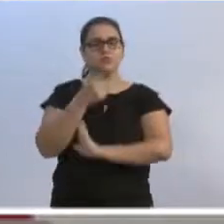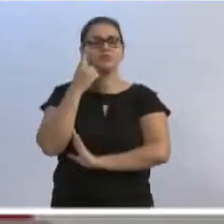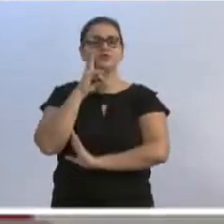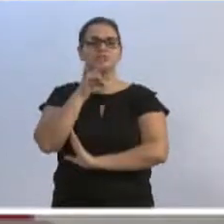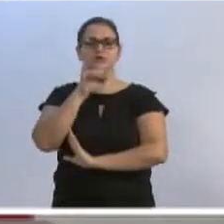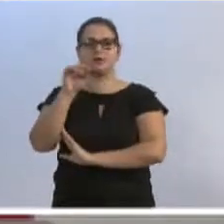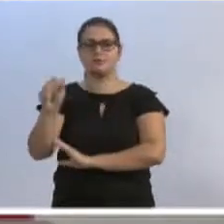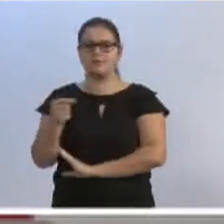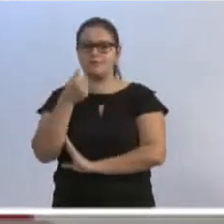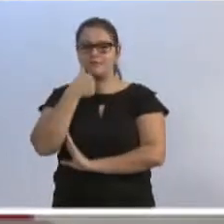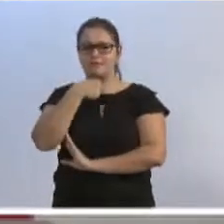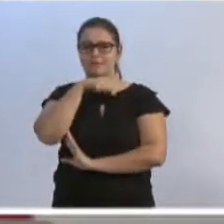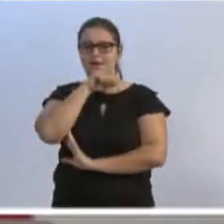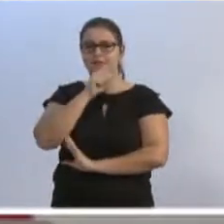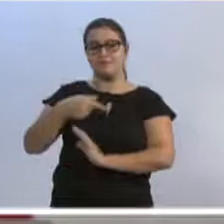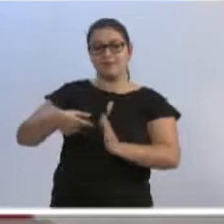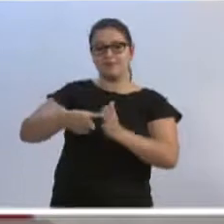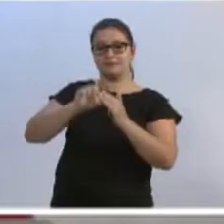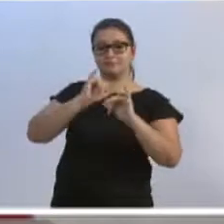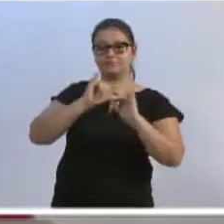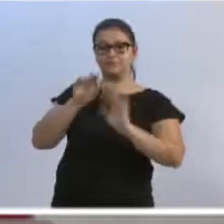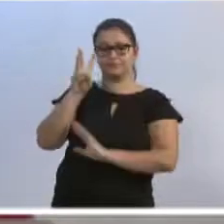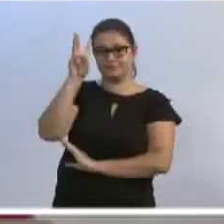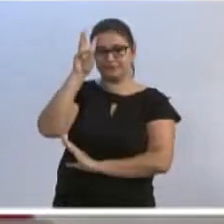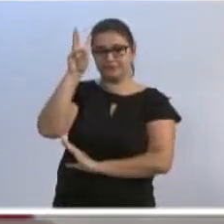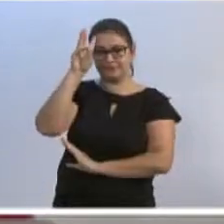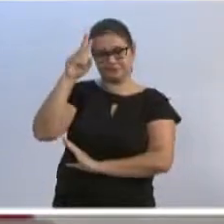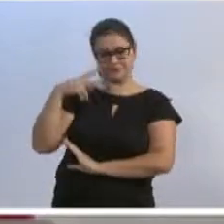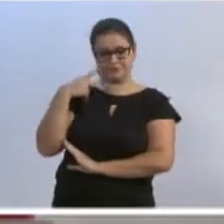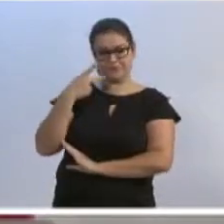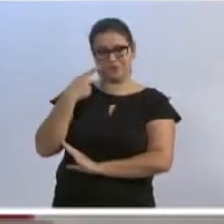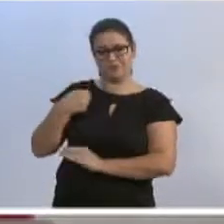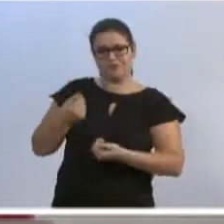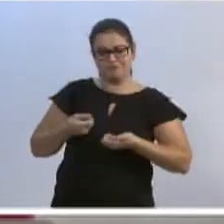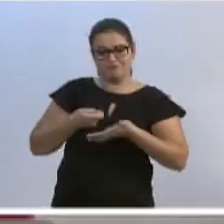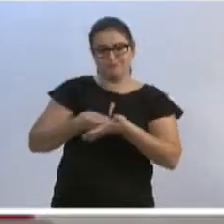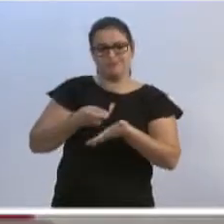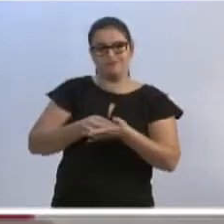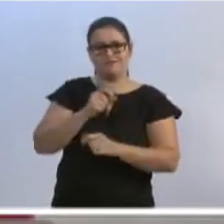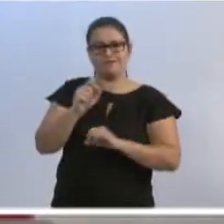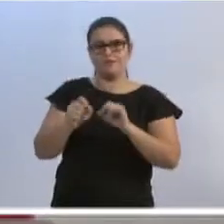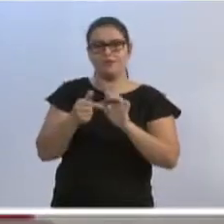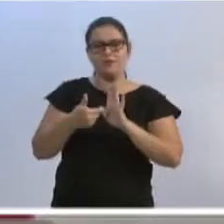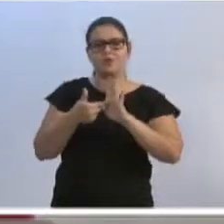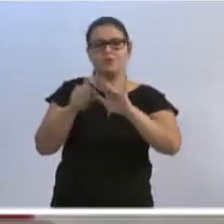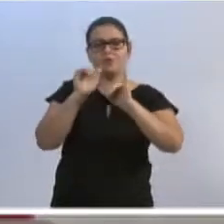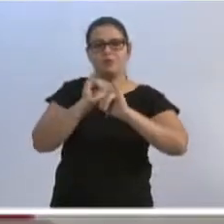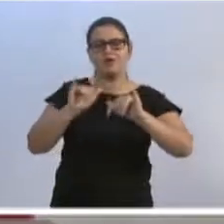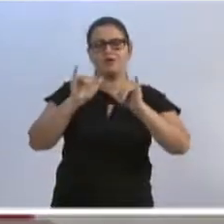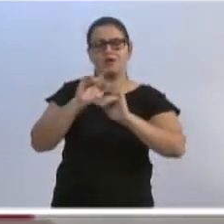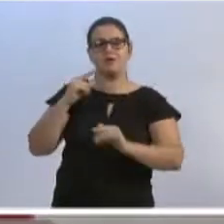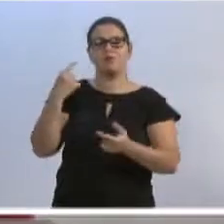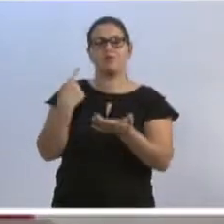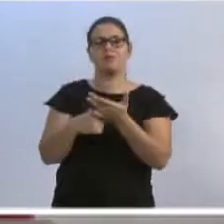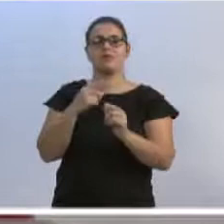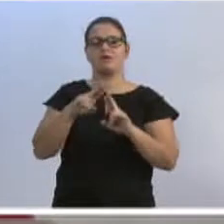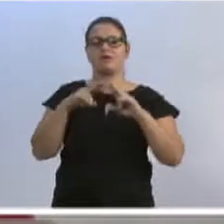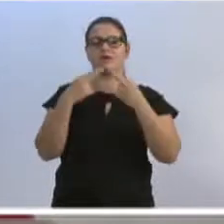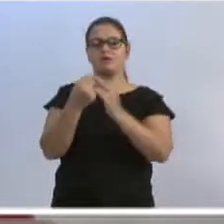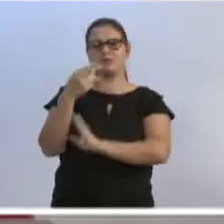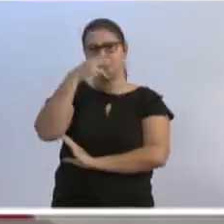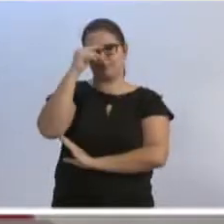Mães, mas antes, dizer o seguinte, que na terça-feira esse vereador cobrou, mostrou a matéria que vai marcar a reunião com o prefeito,